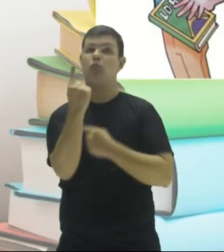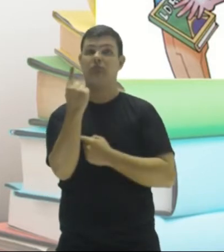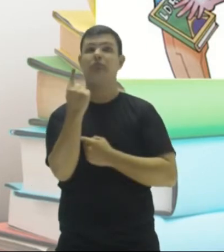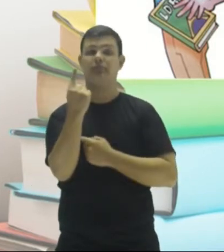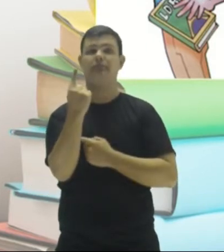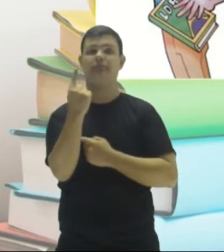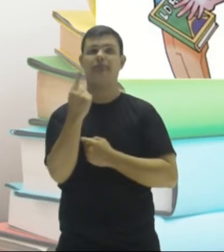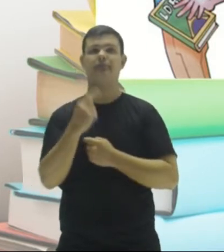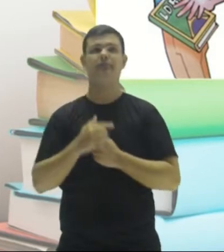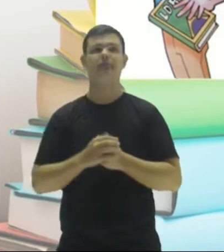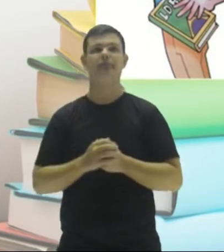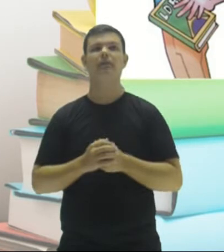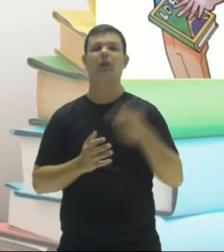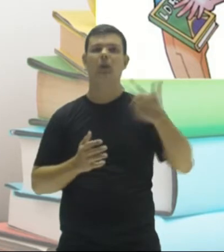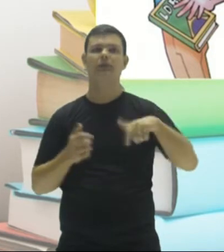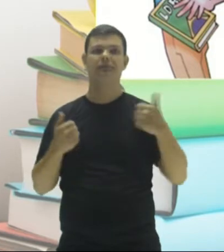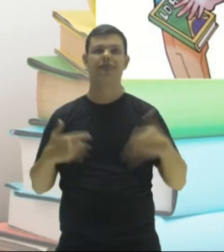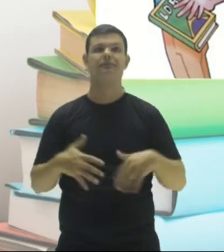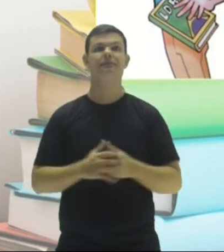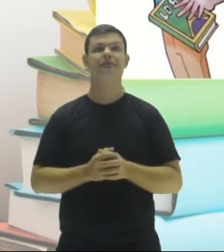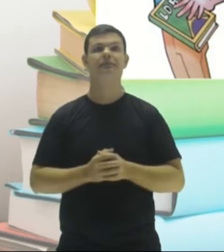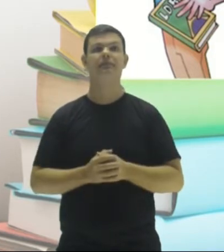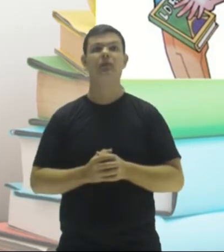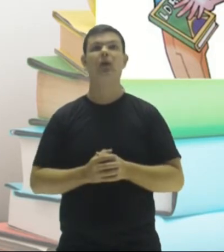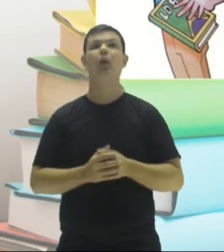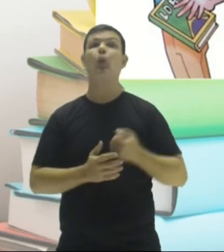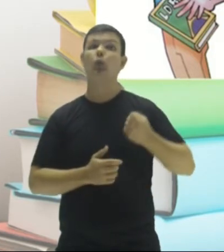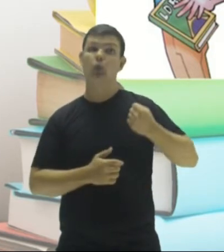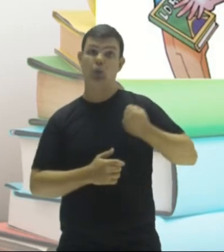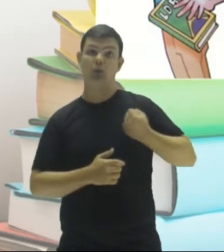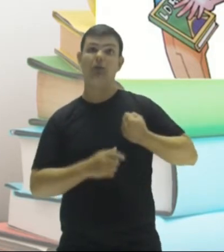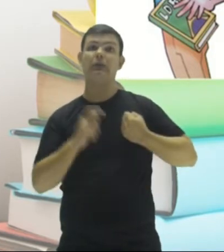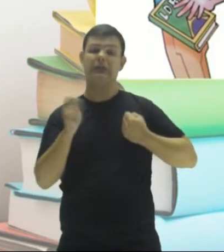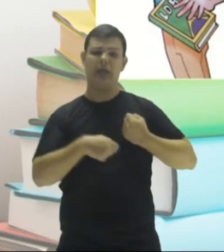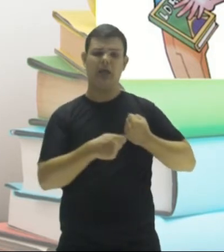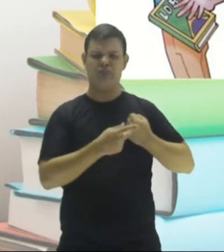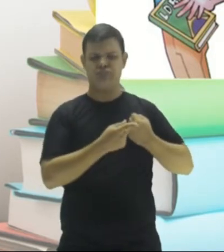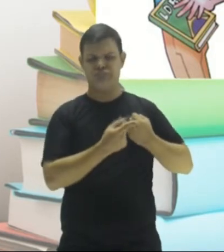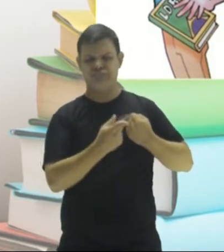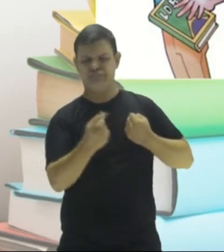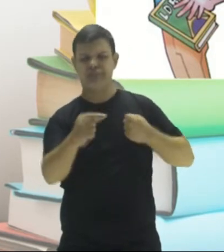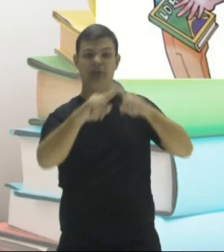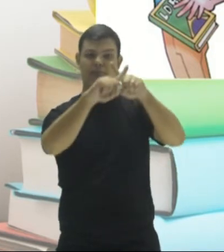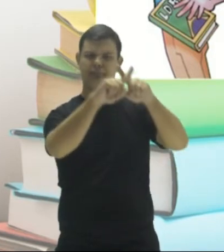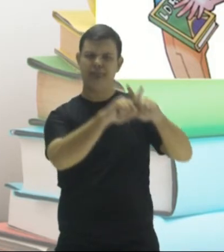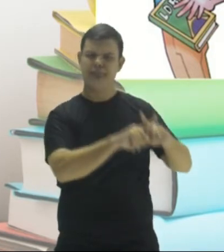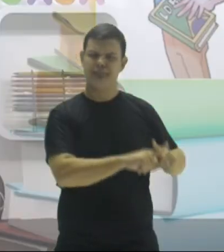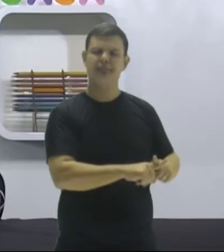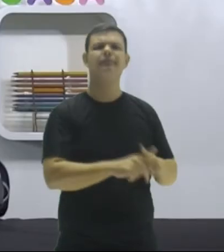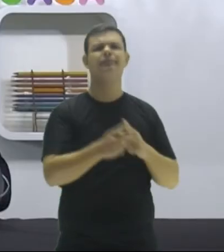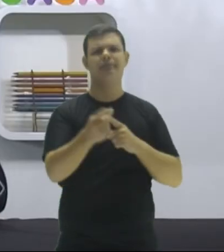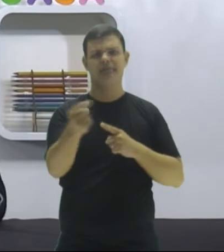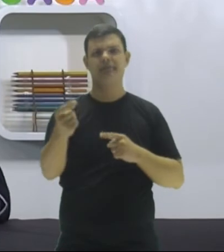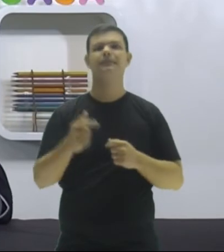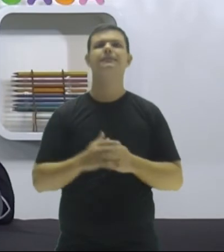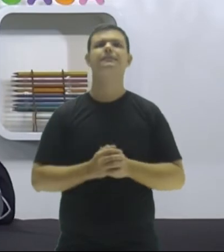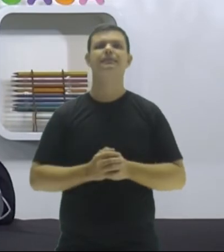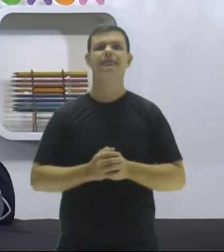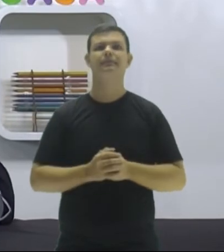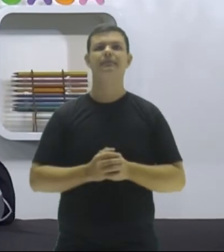A outra definição. O número possui infinitos múltiplos. Aí, pessoal, venha pra cá.